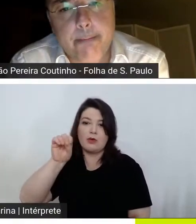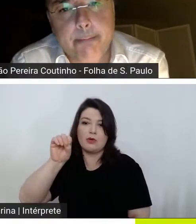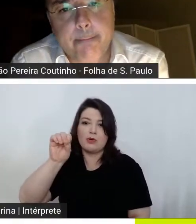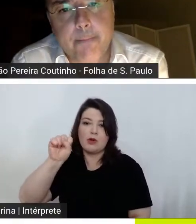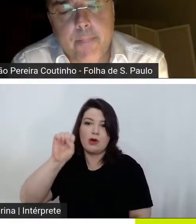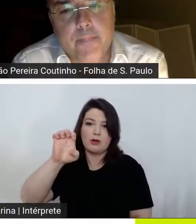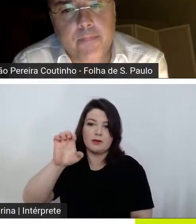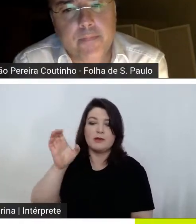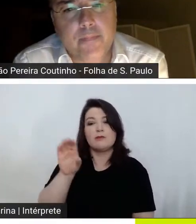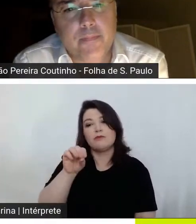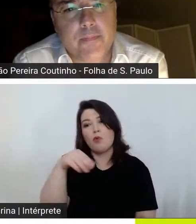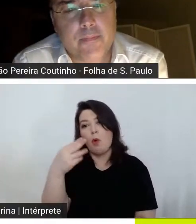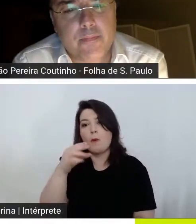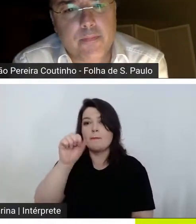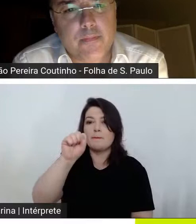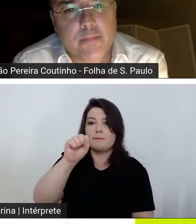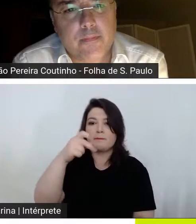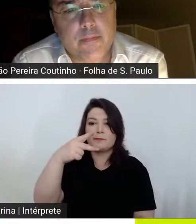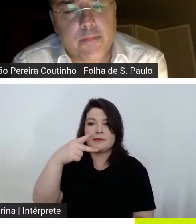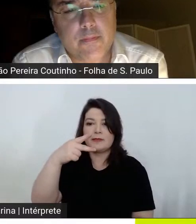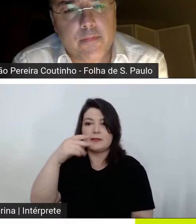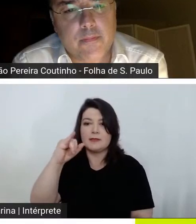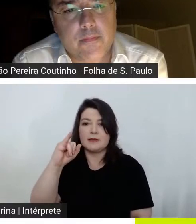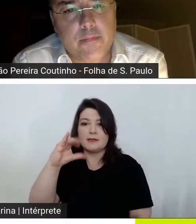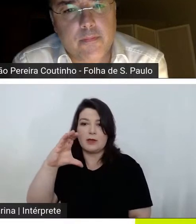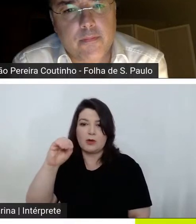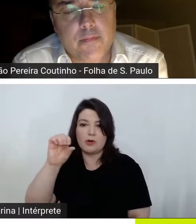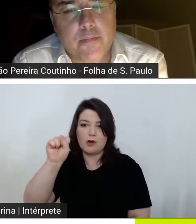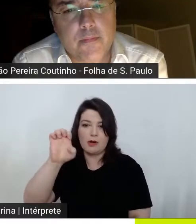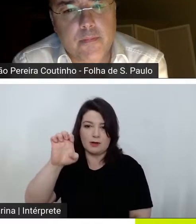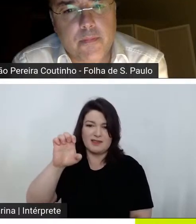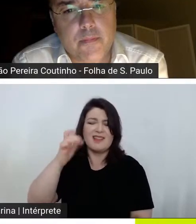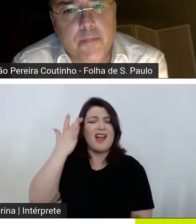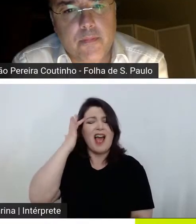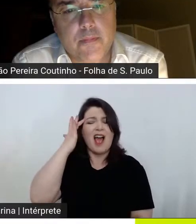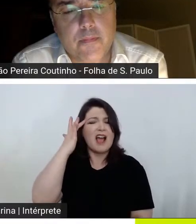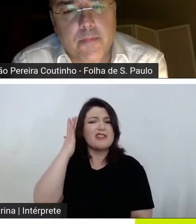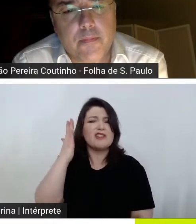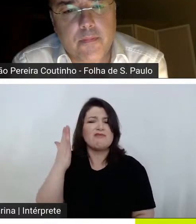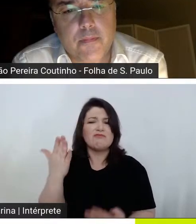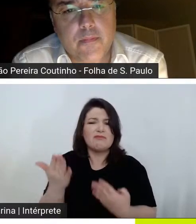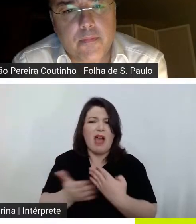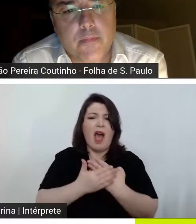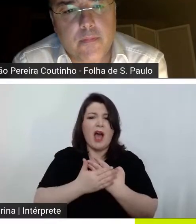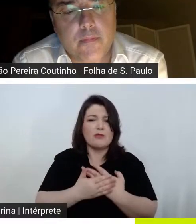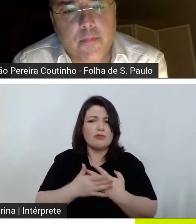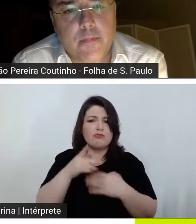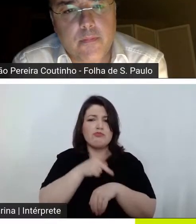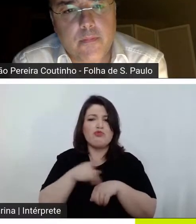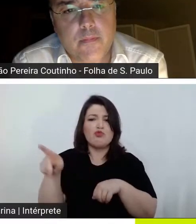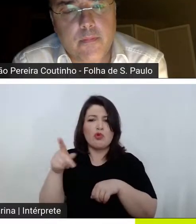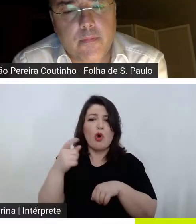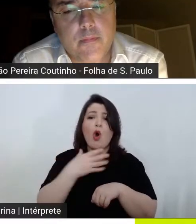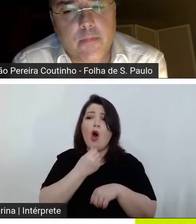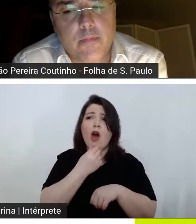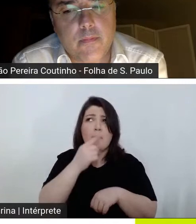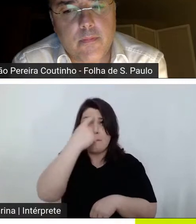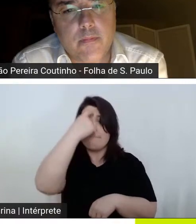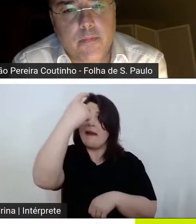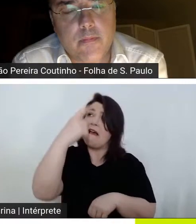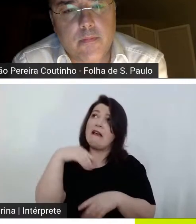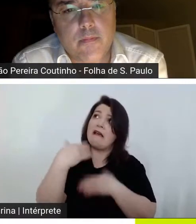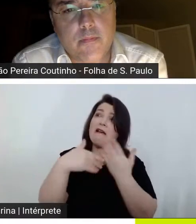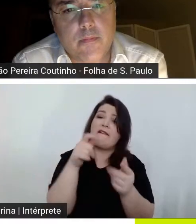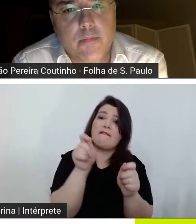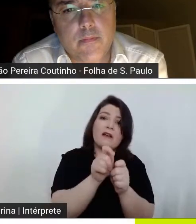ele chama de ato puro em que o homem já não pensa para depois fazer mas que é o próprio